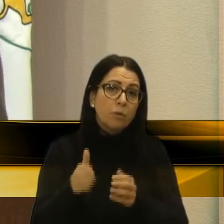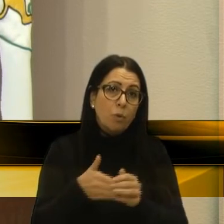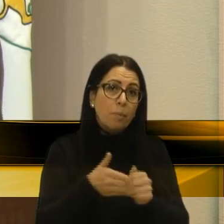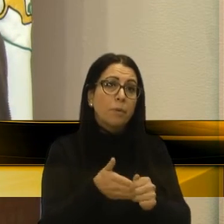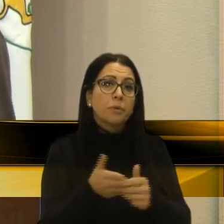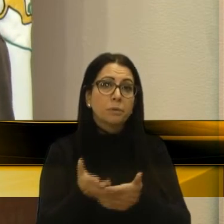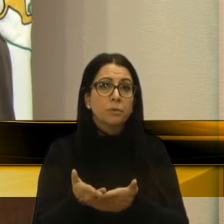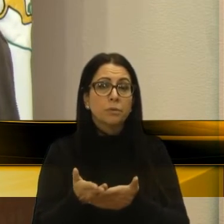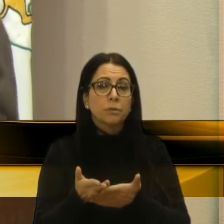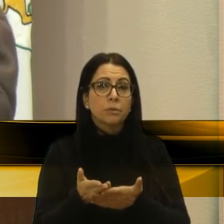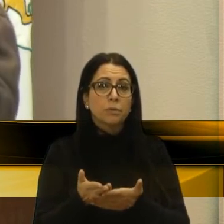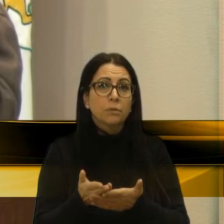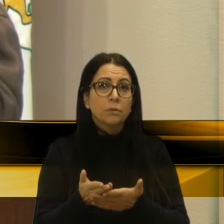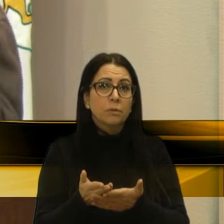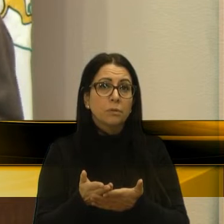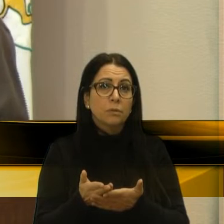de perto,